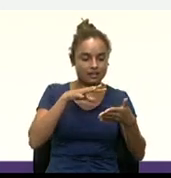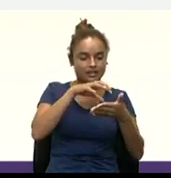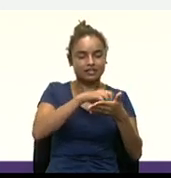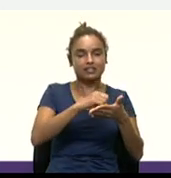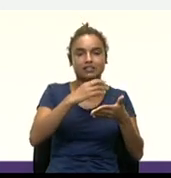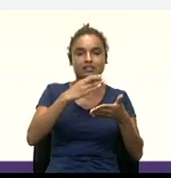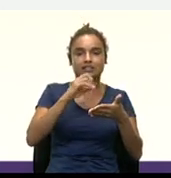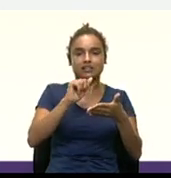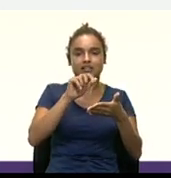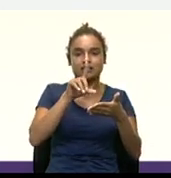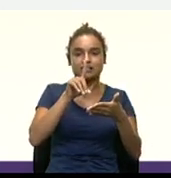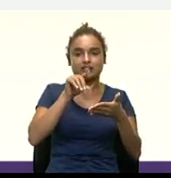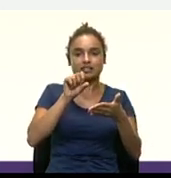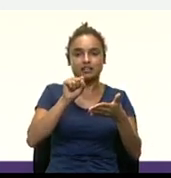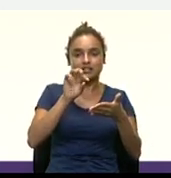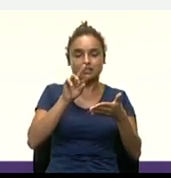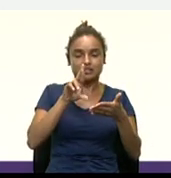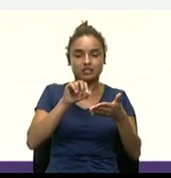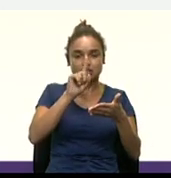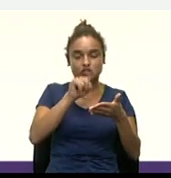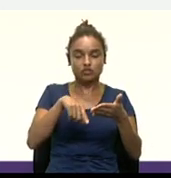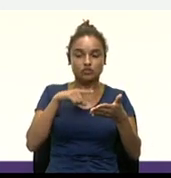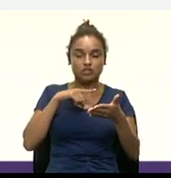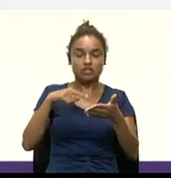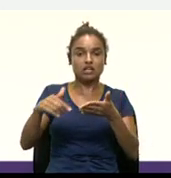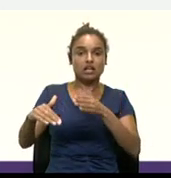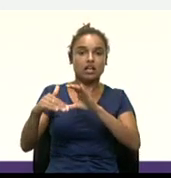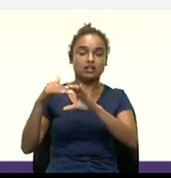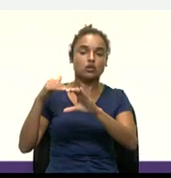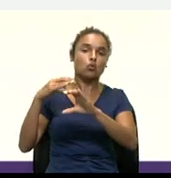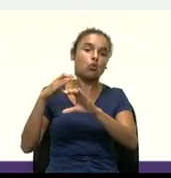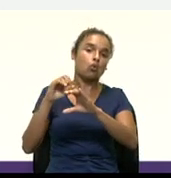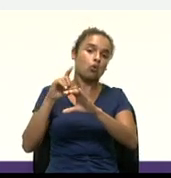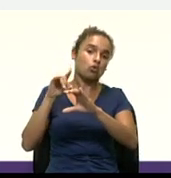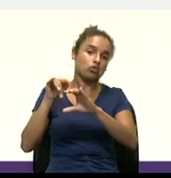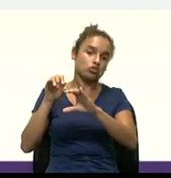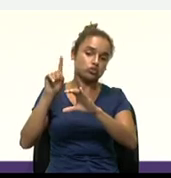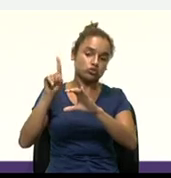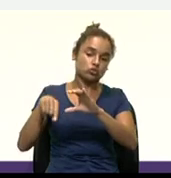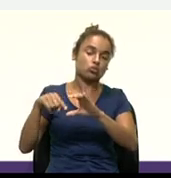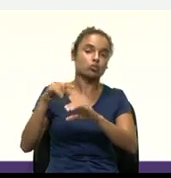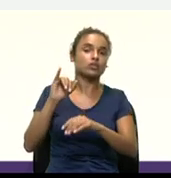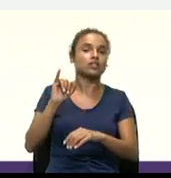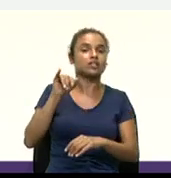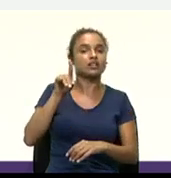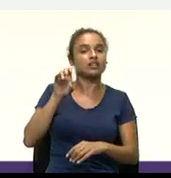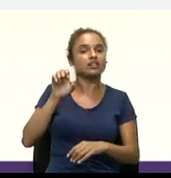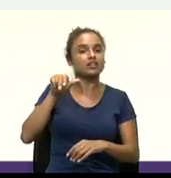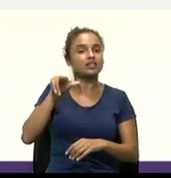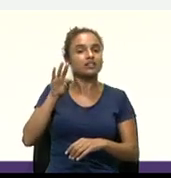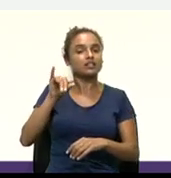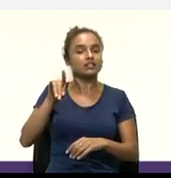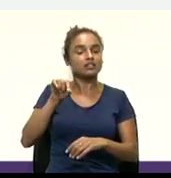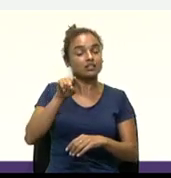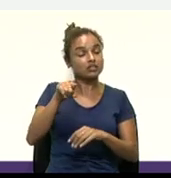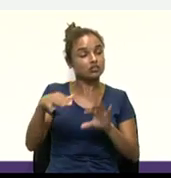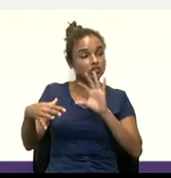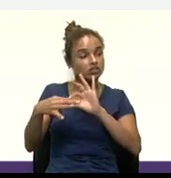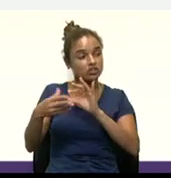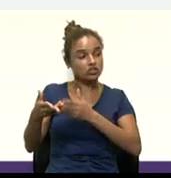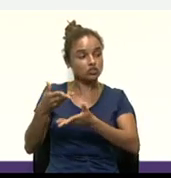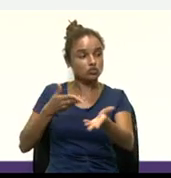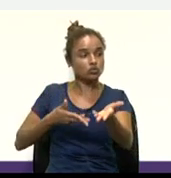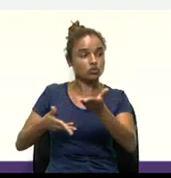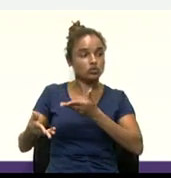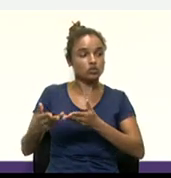endereço para realizar transações com alguém, né, então, para fazer uma transação, então,